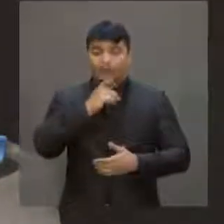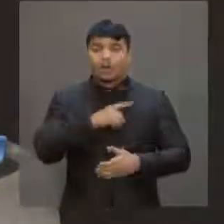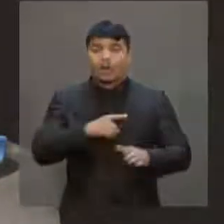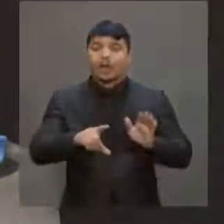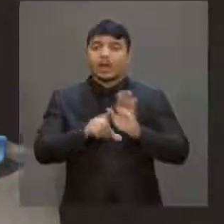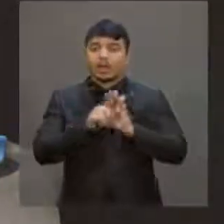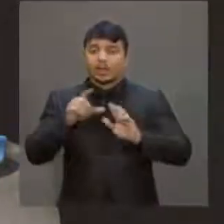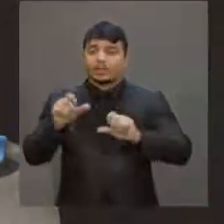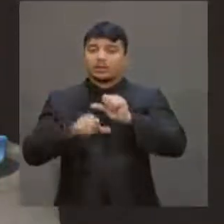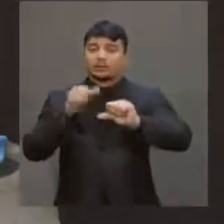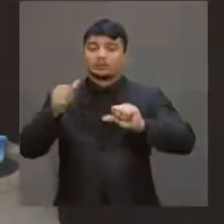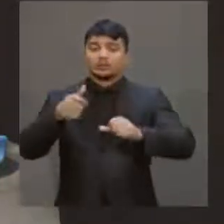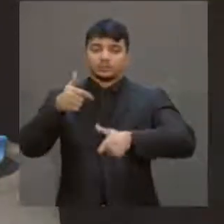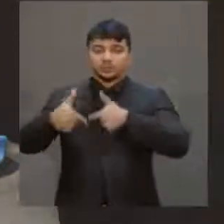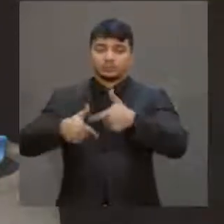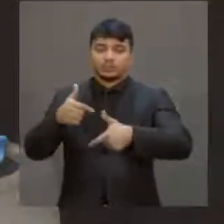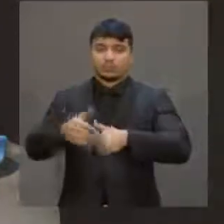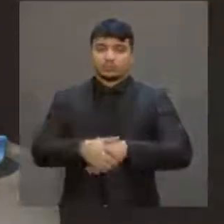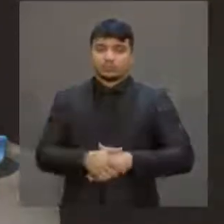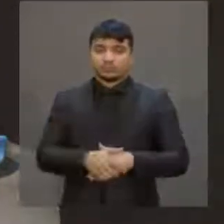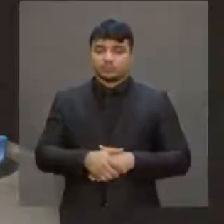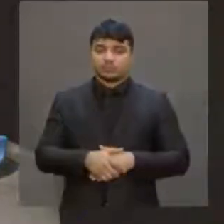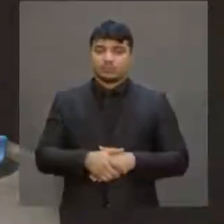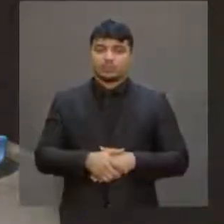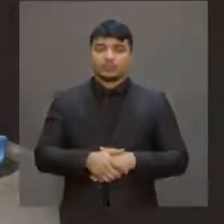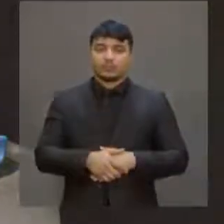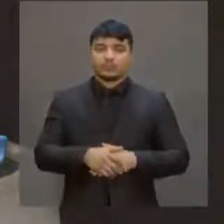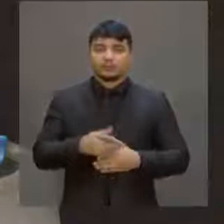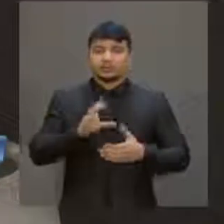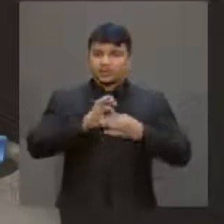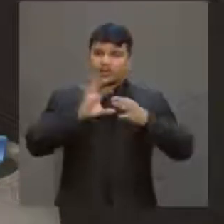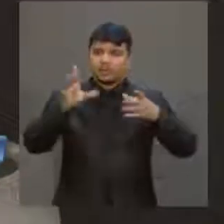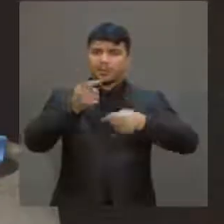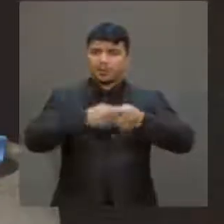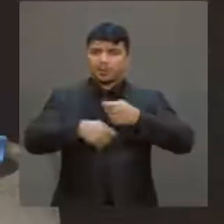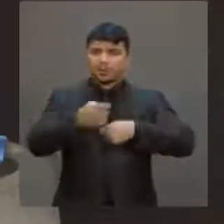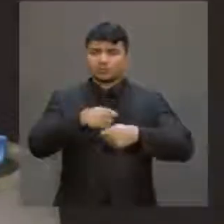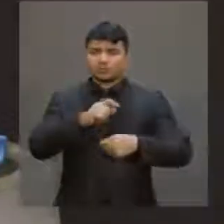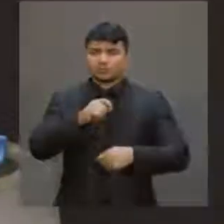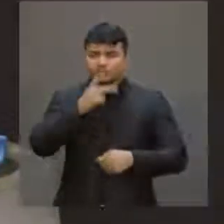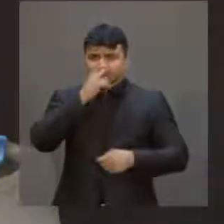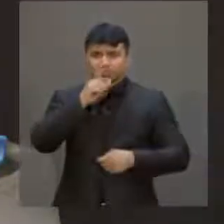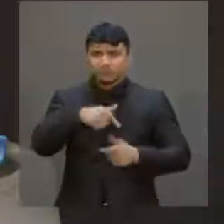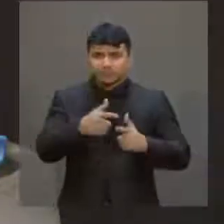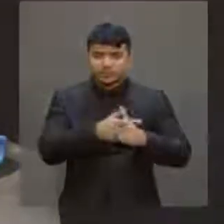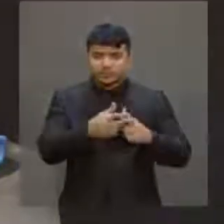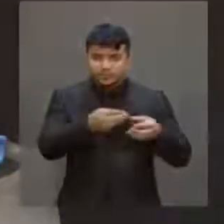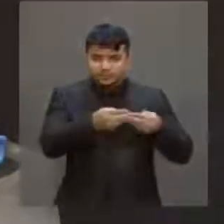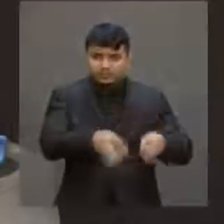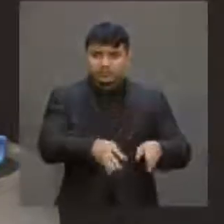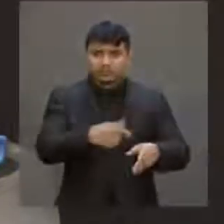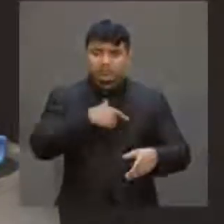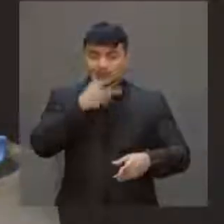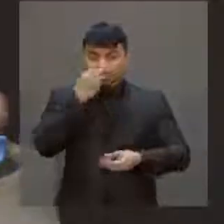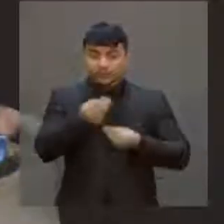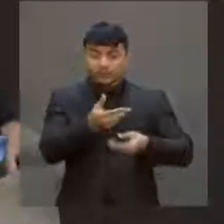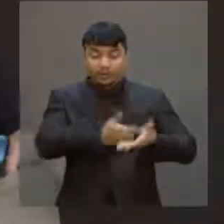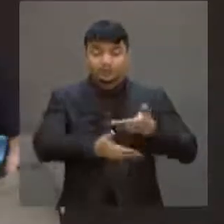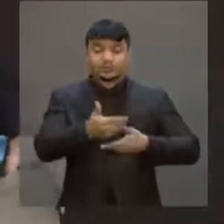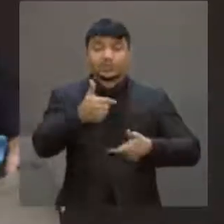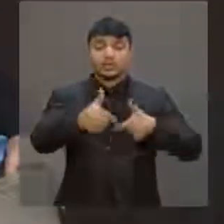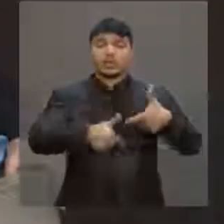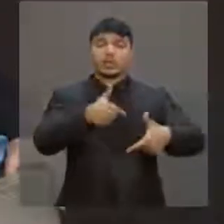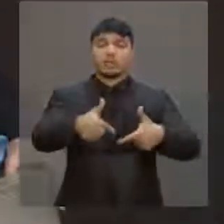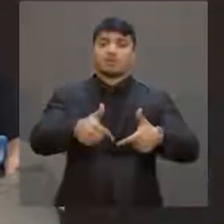trabalhista. Na prática é uma segunda reforma trabalhista. Tem nada a ver com liberdade econômica. Na verdade, é precarização das relações de trabalho. Portanto, eu queria